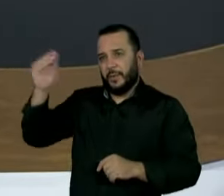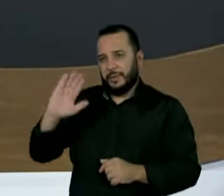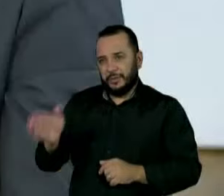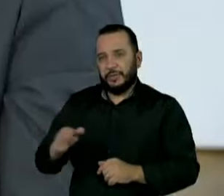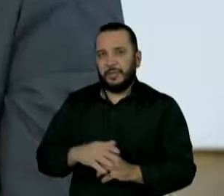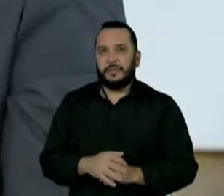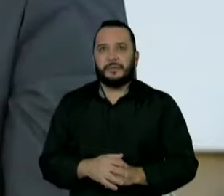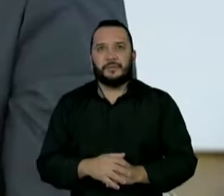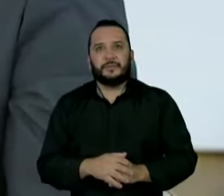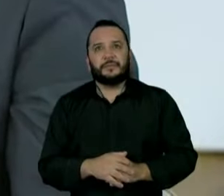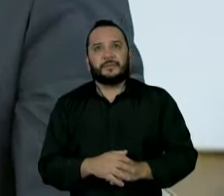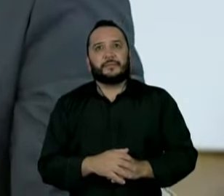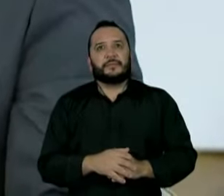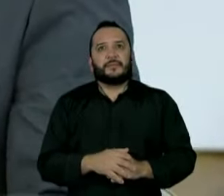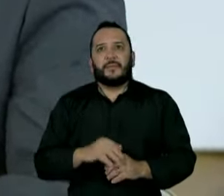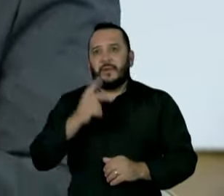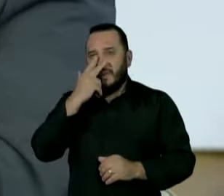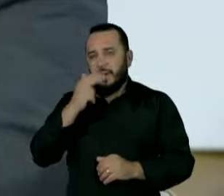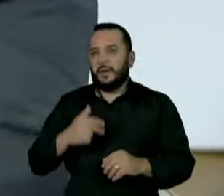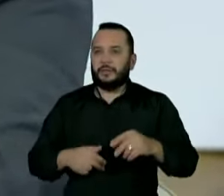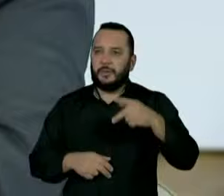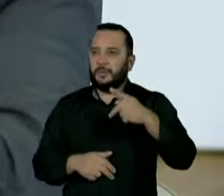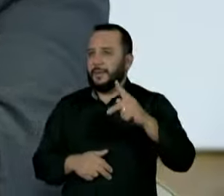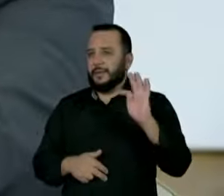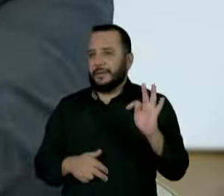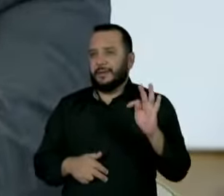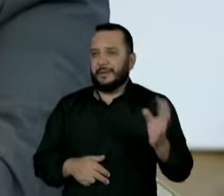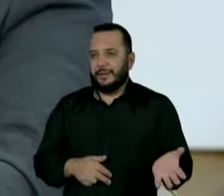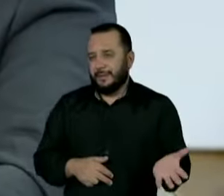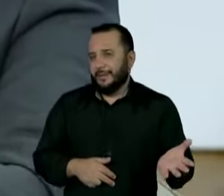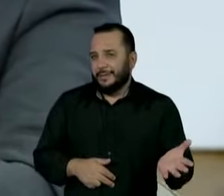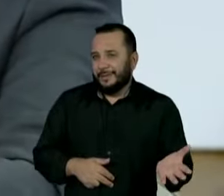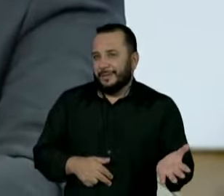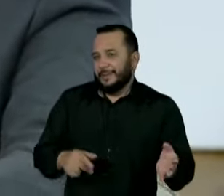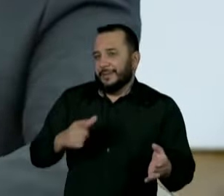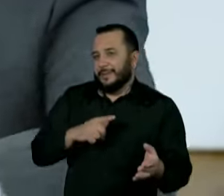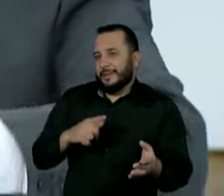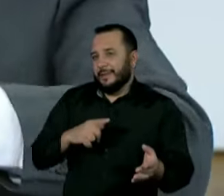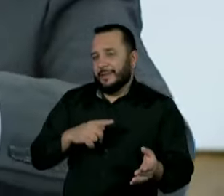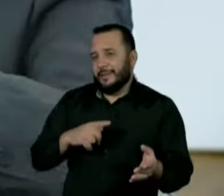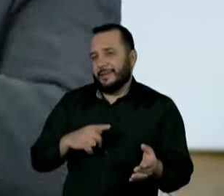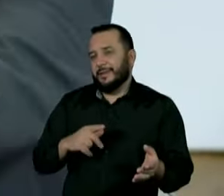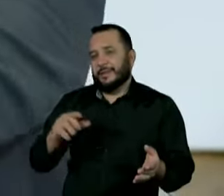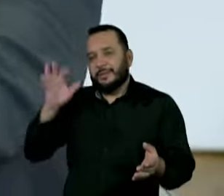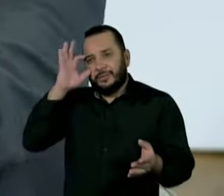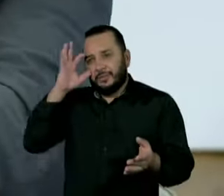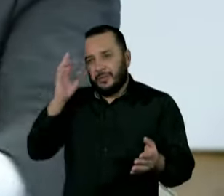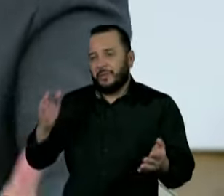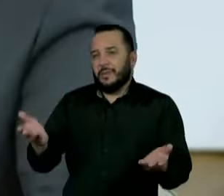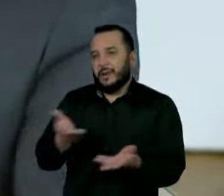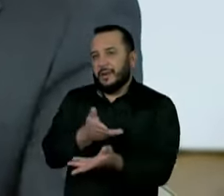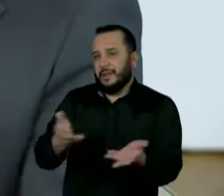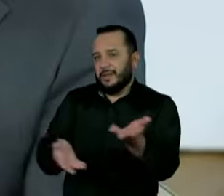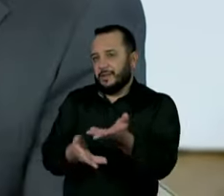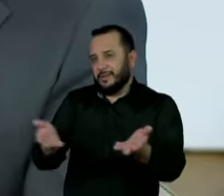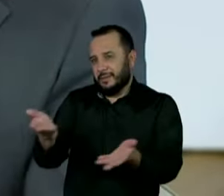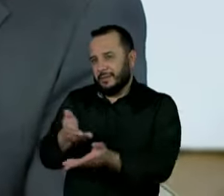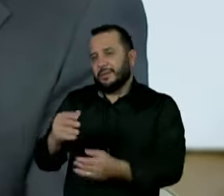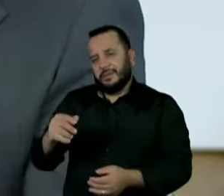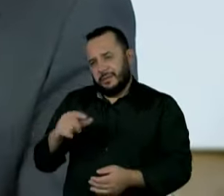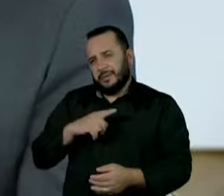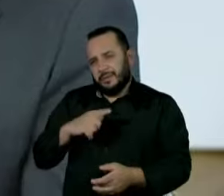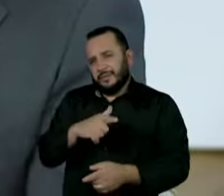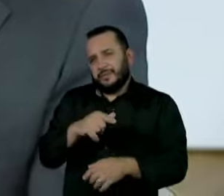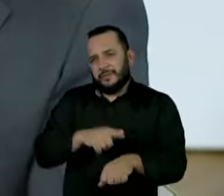o PT, pela relação que tem com a presidente Dilma, não vai poder negar o período que ela foi presidente,